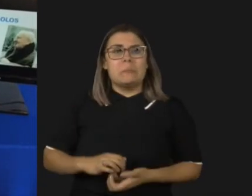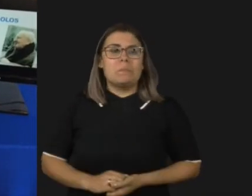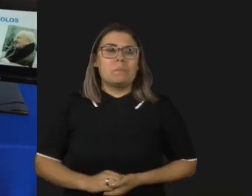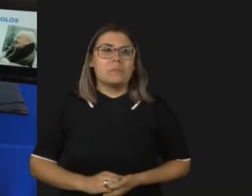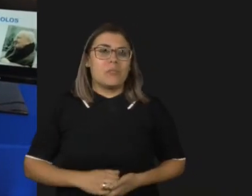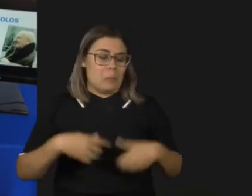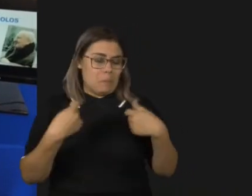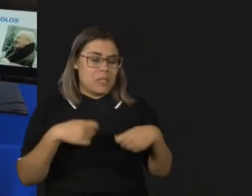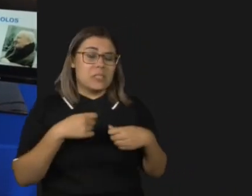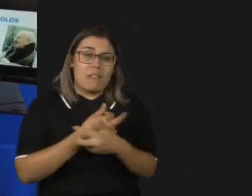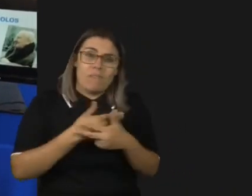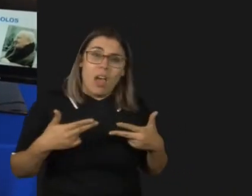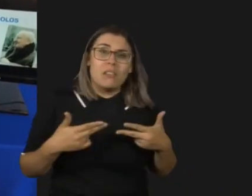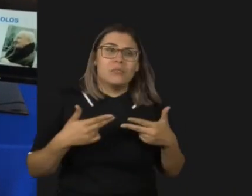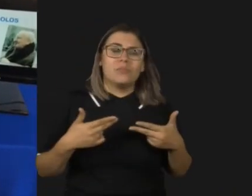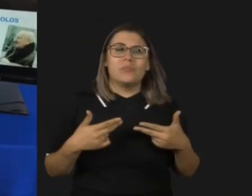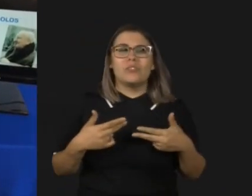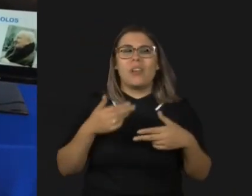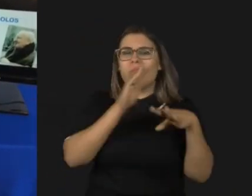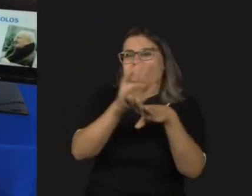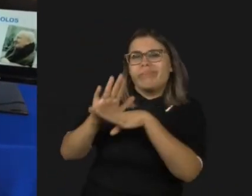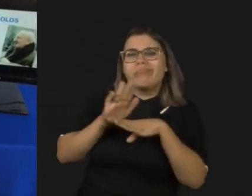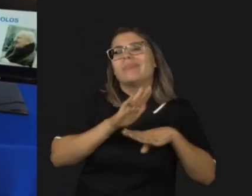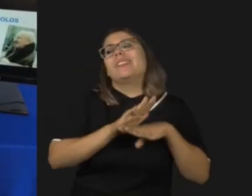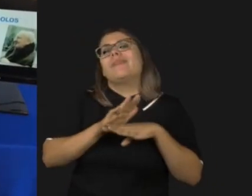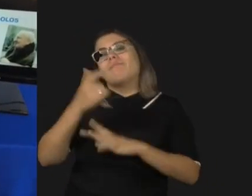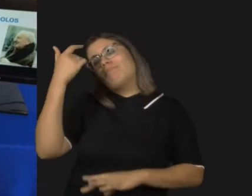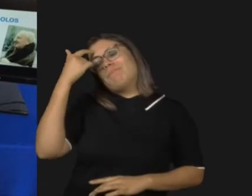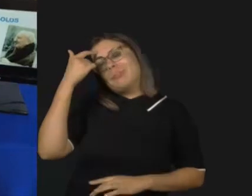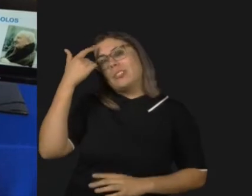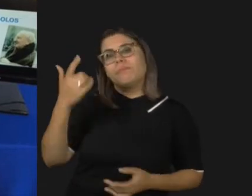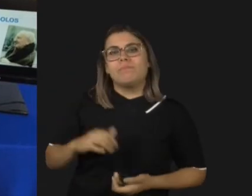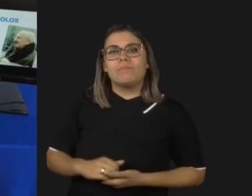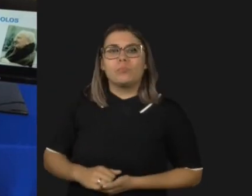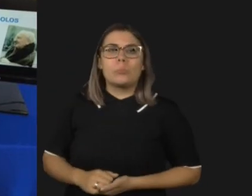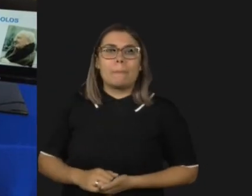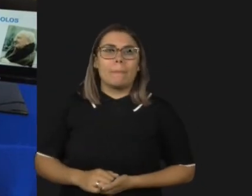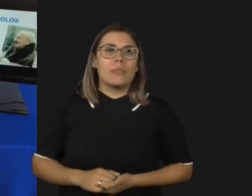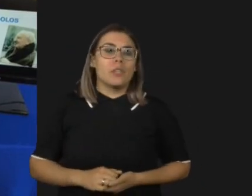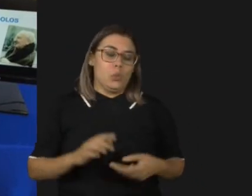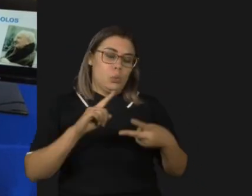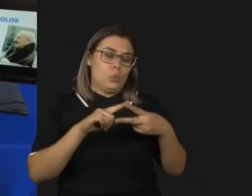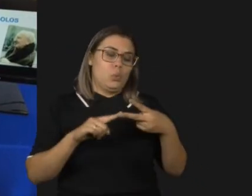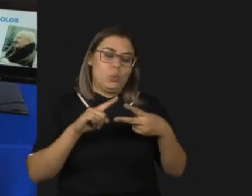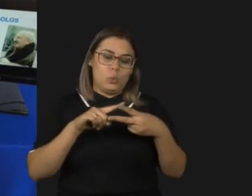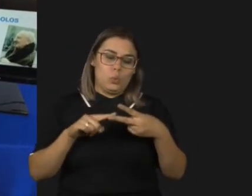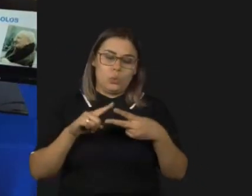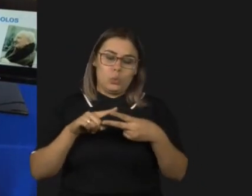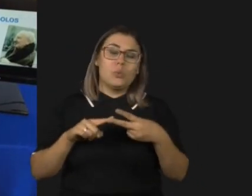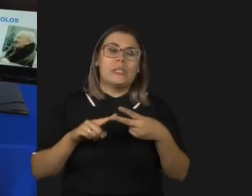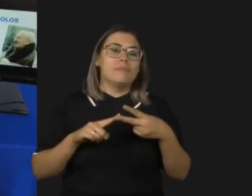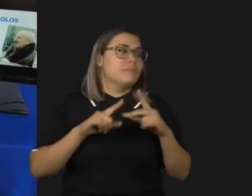Precisa ter outros ídolos também fomentando a sua imaginação como o meu caso aqui eu trago duas imagens a